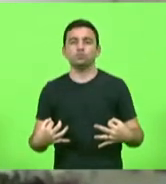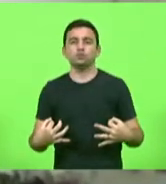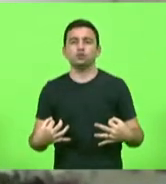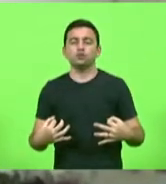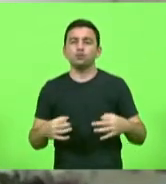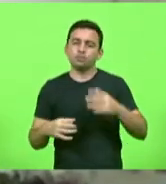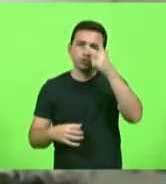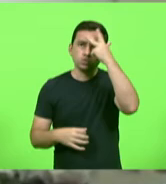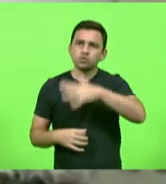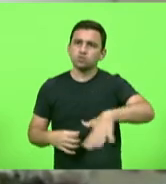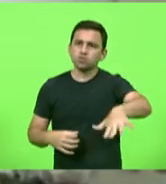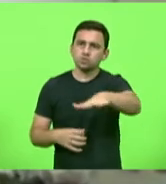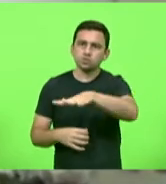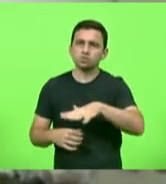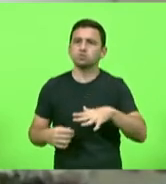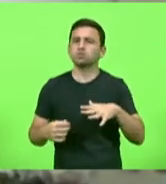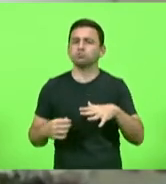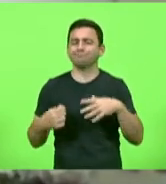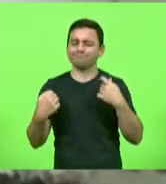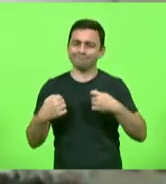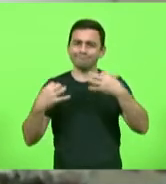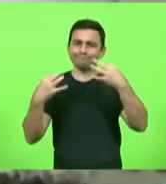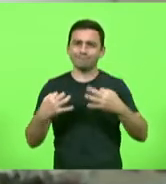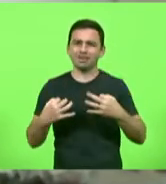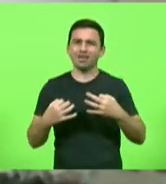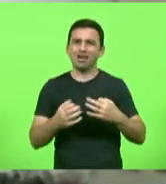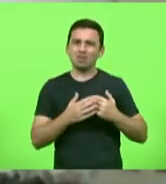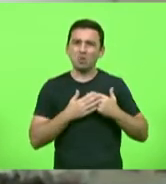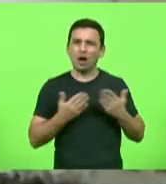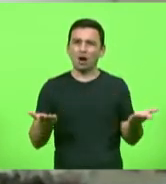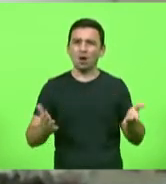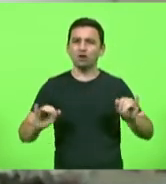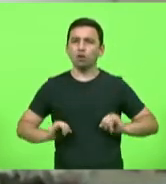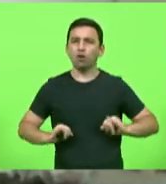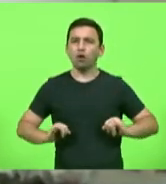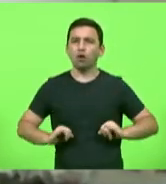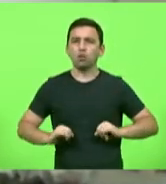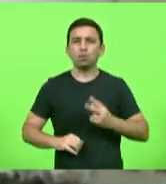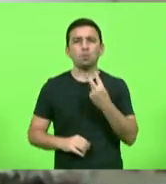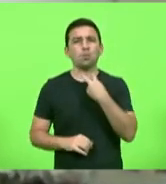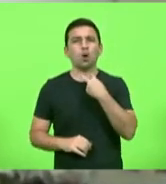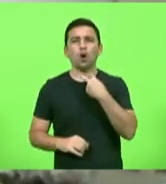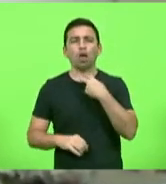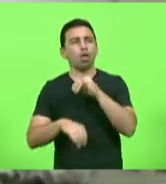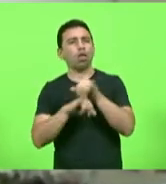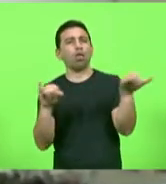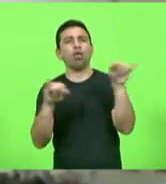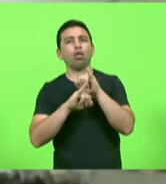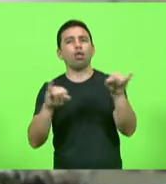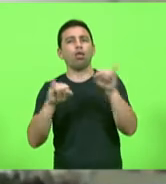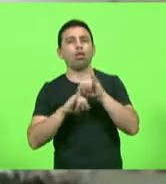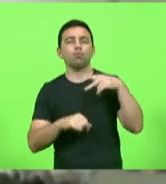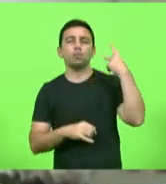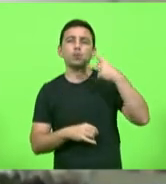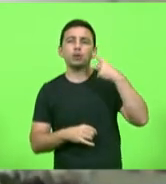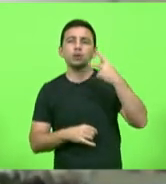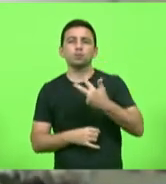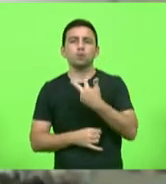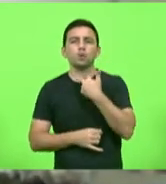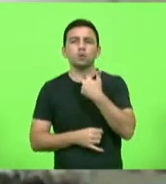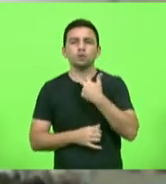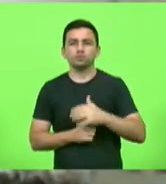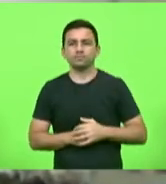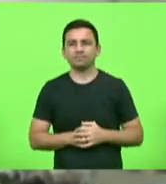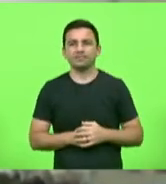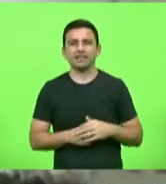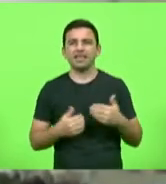pessoas e a gente não pode na dor no sofrimento fazer propaganda política eu não